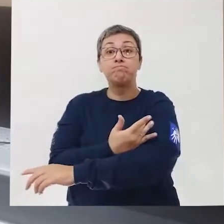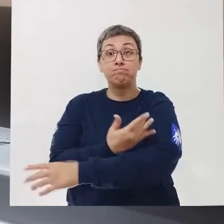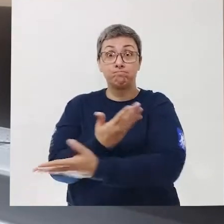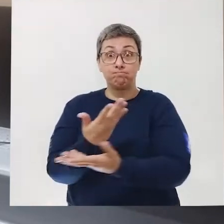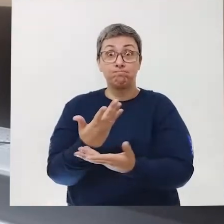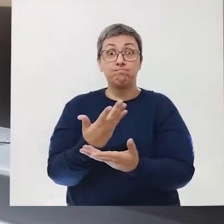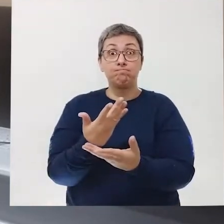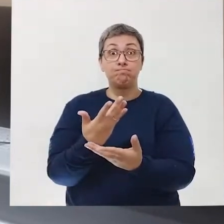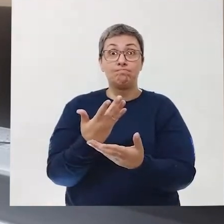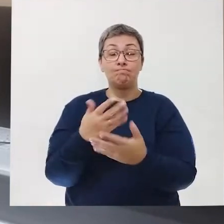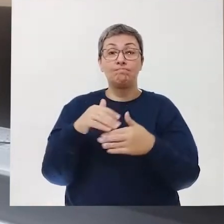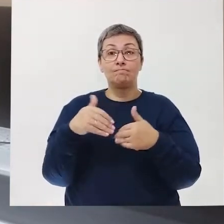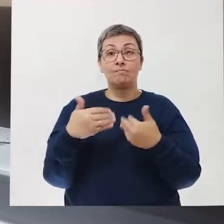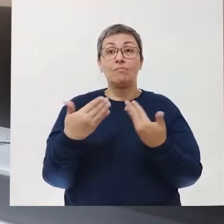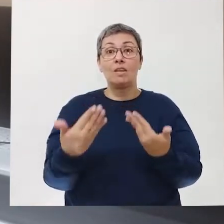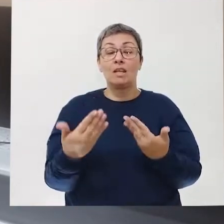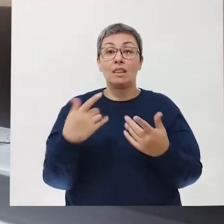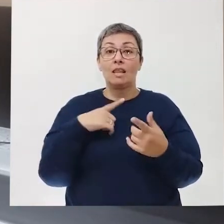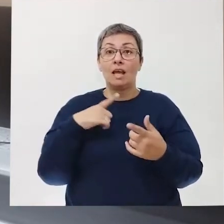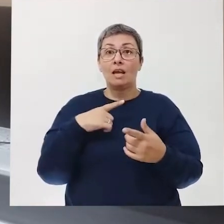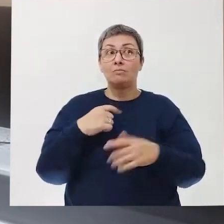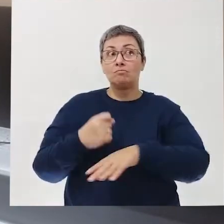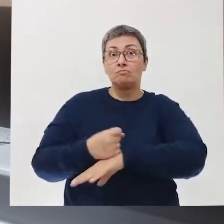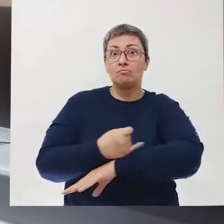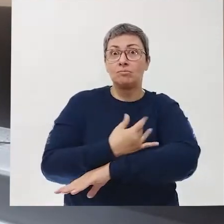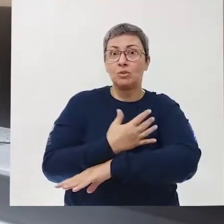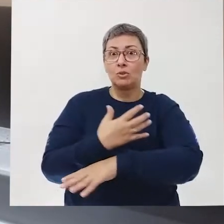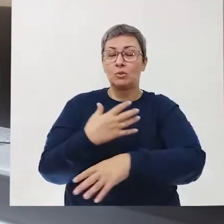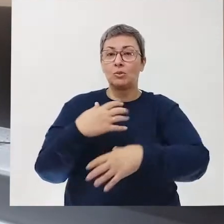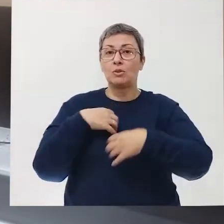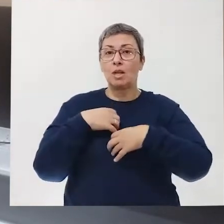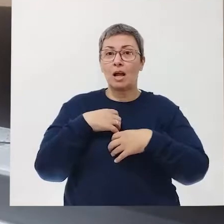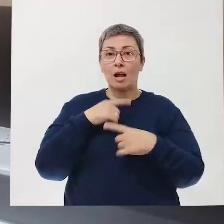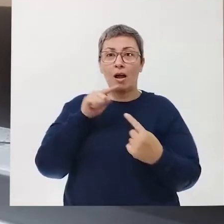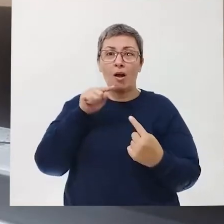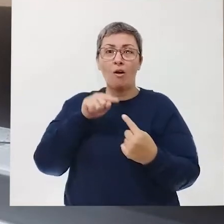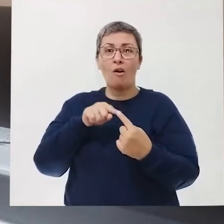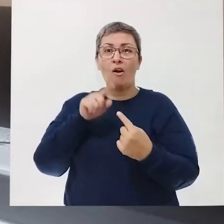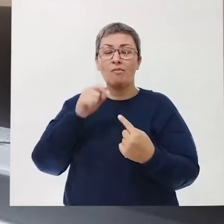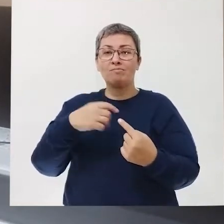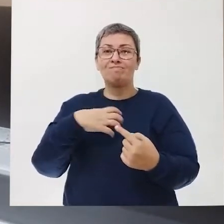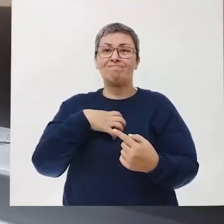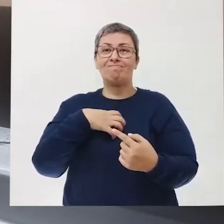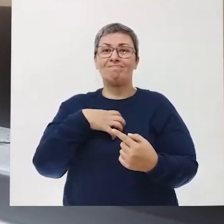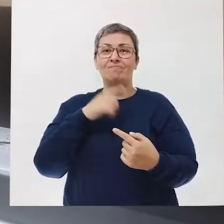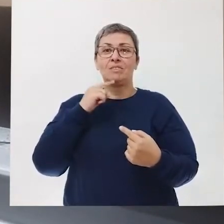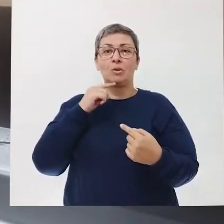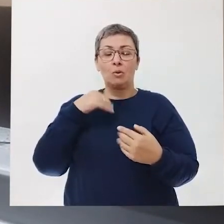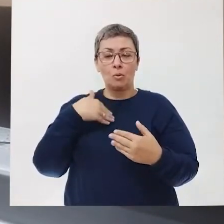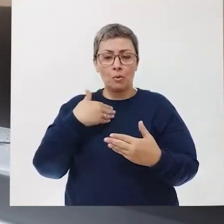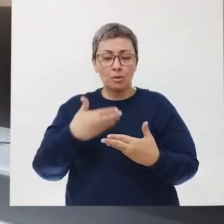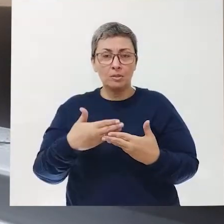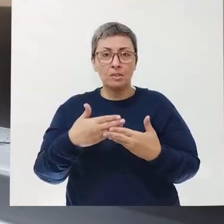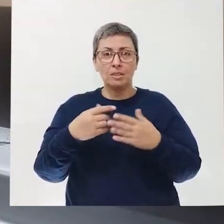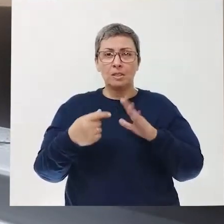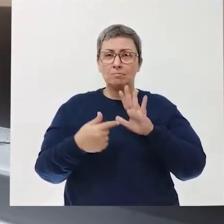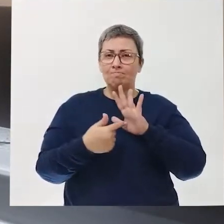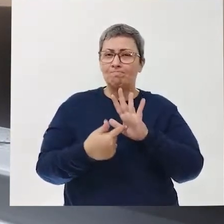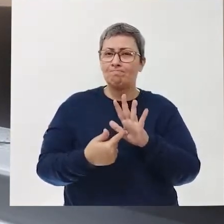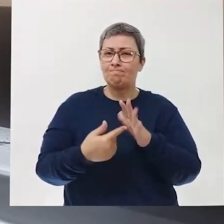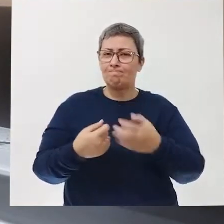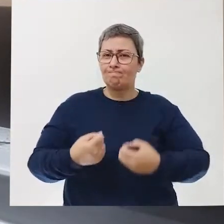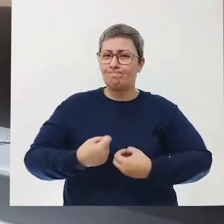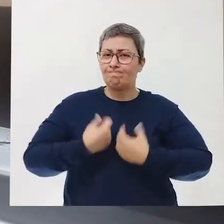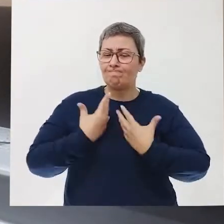Então, teve uma emoção, imediatamente vem o sentimento, né? O processo de sentir e demonstrar